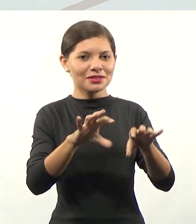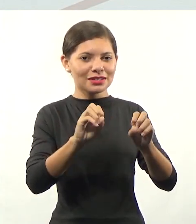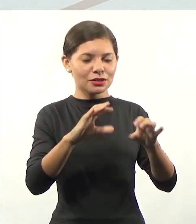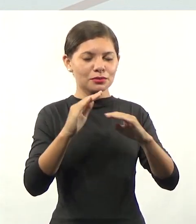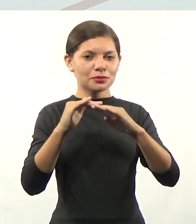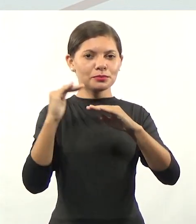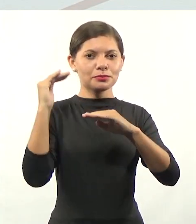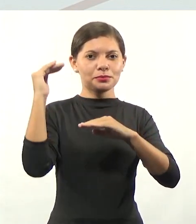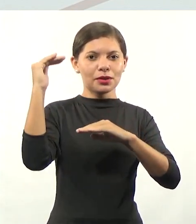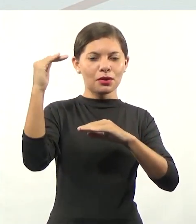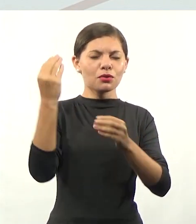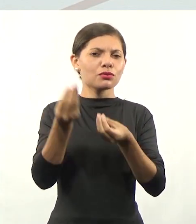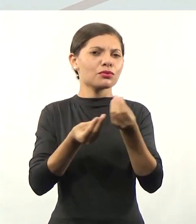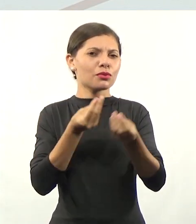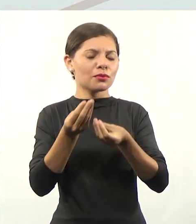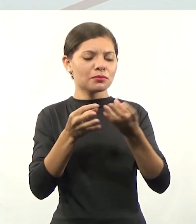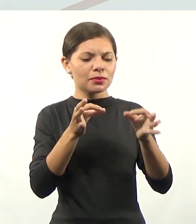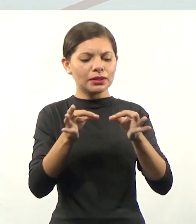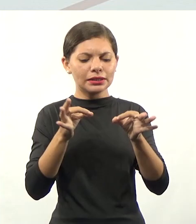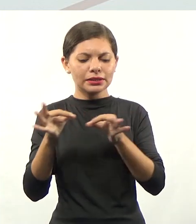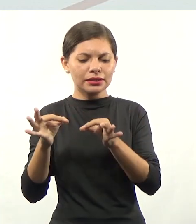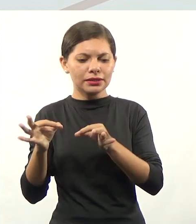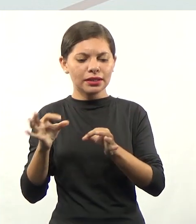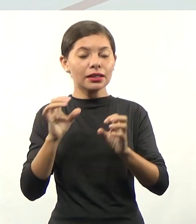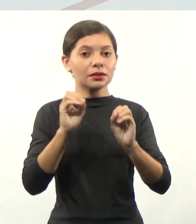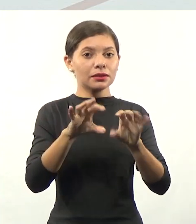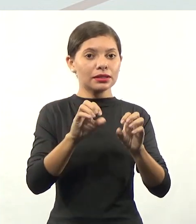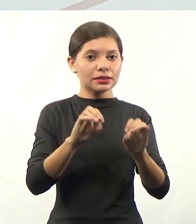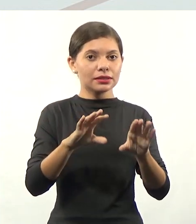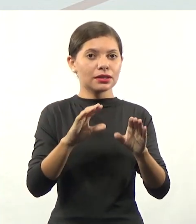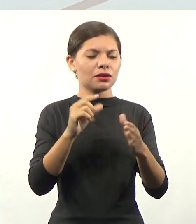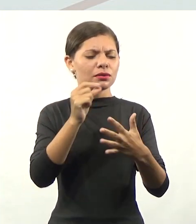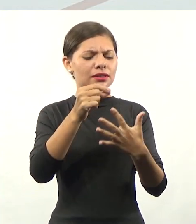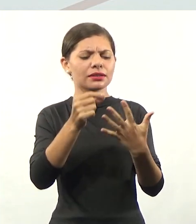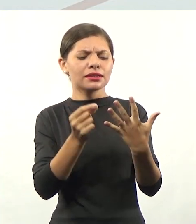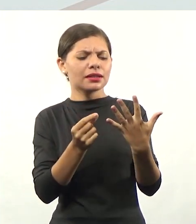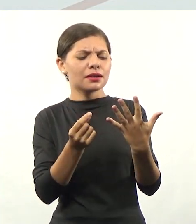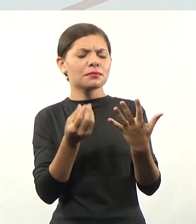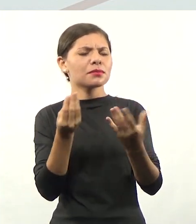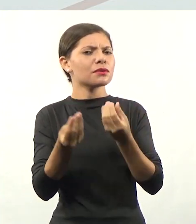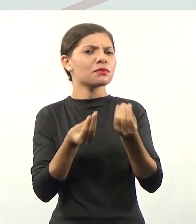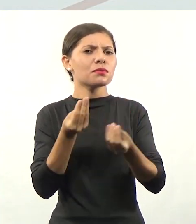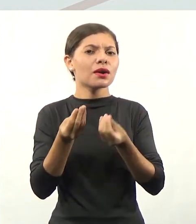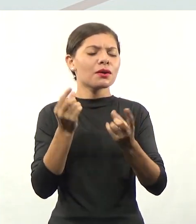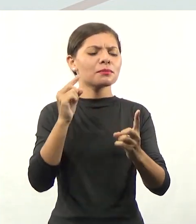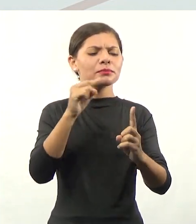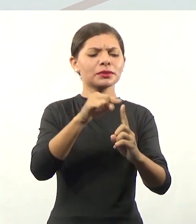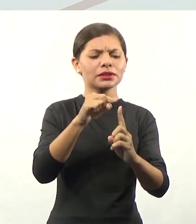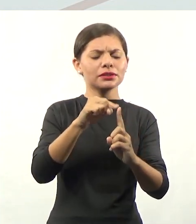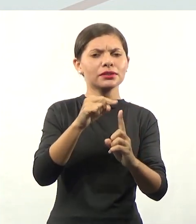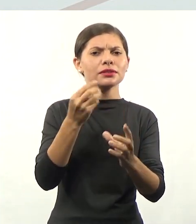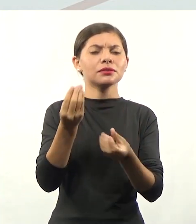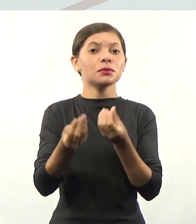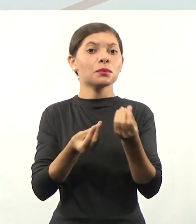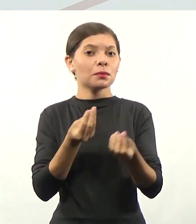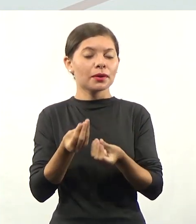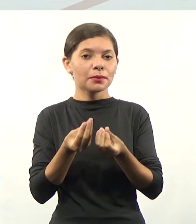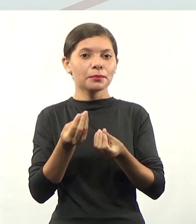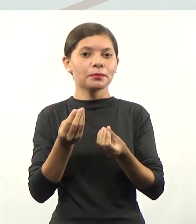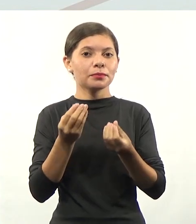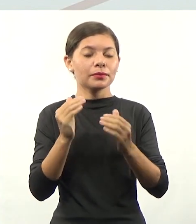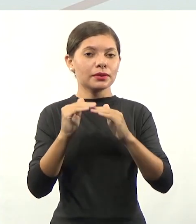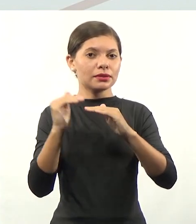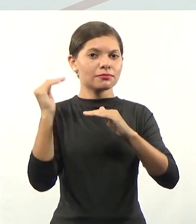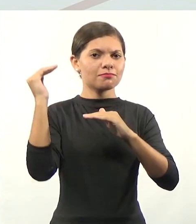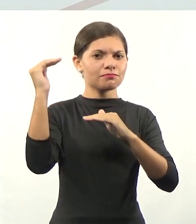superior. Como se organiza a educação superior? Quais são as etapas da educação? Qual o propósito da educação superior? É